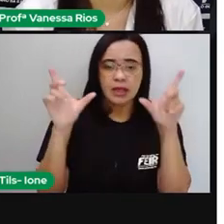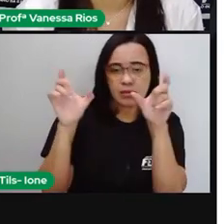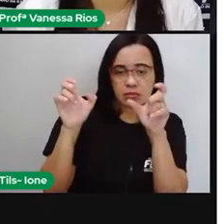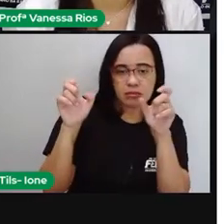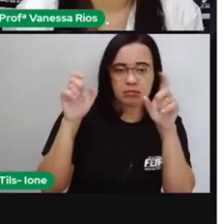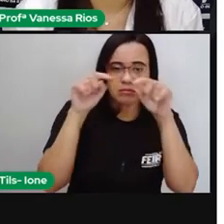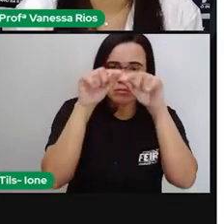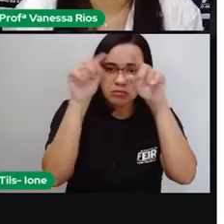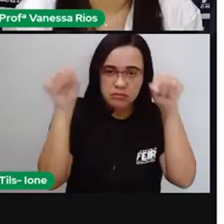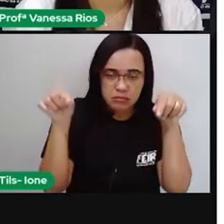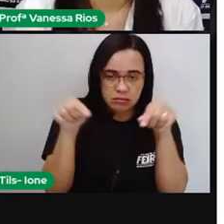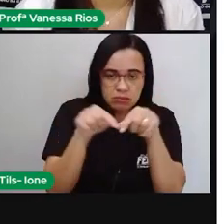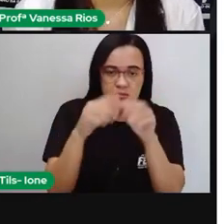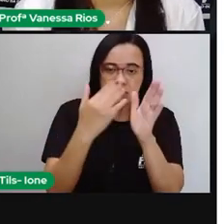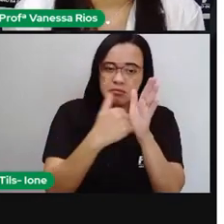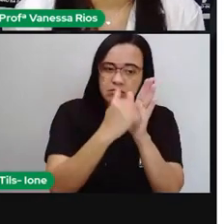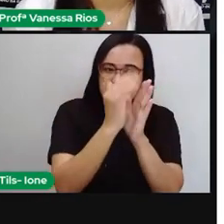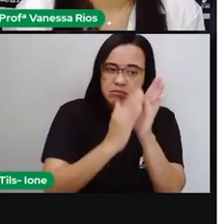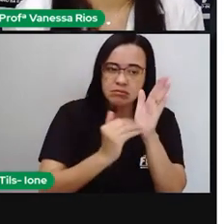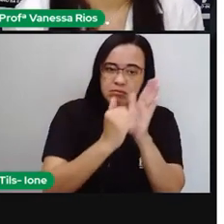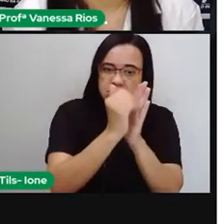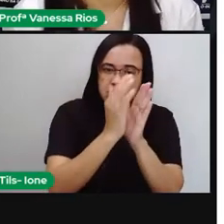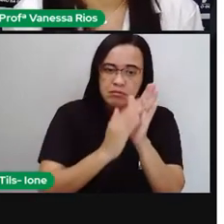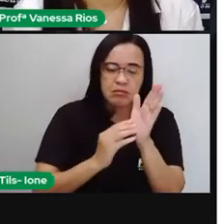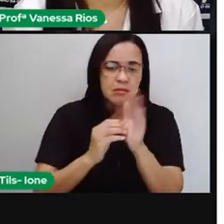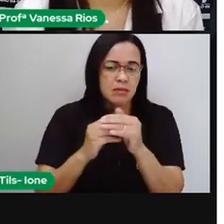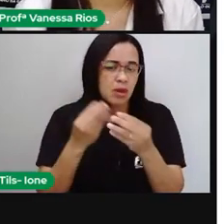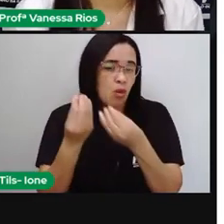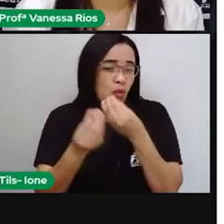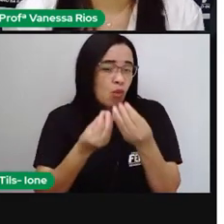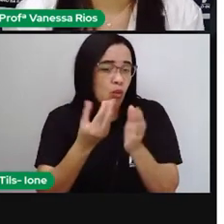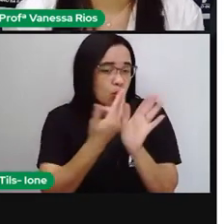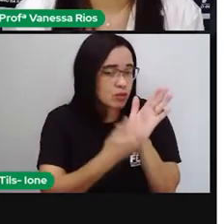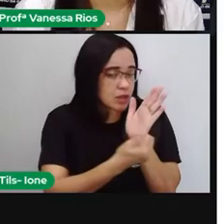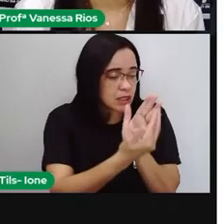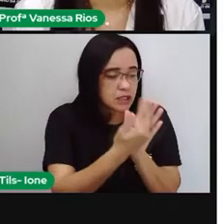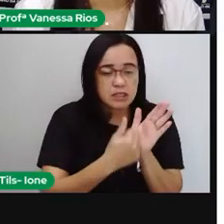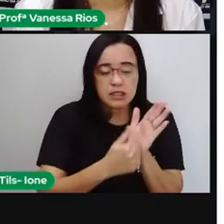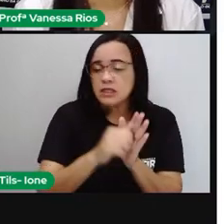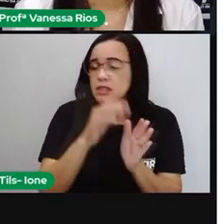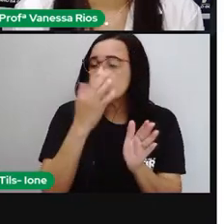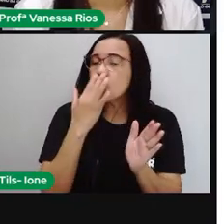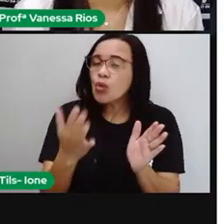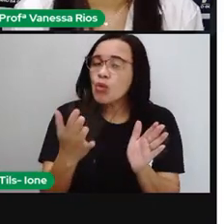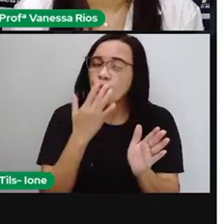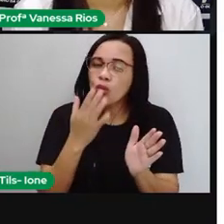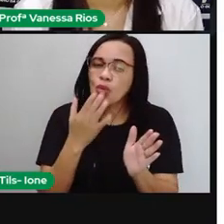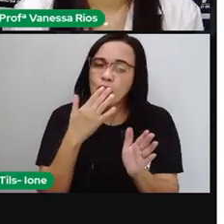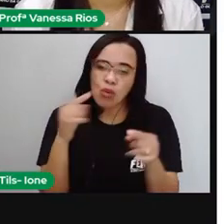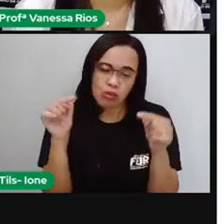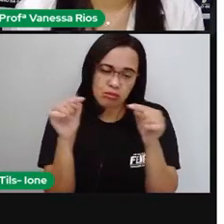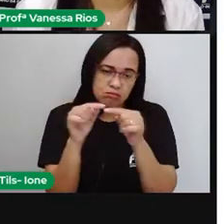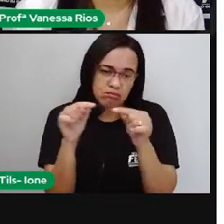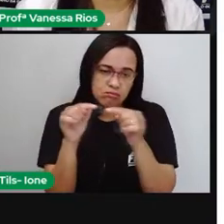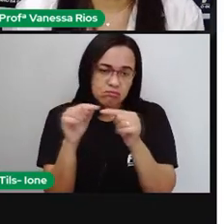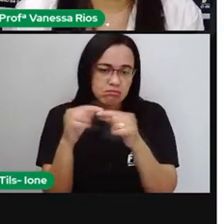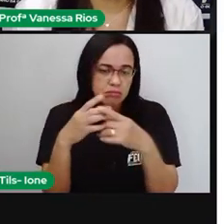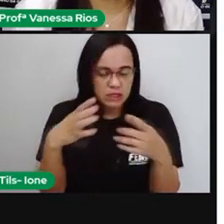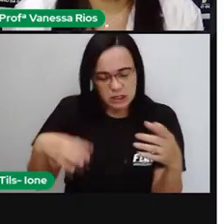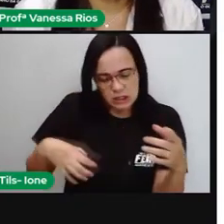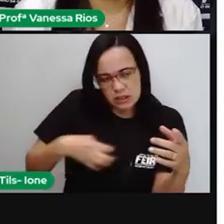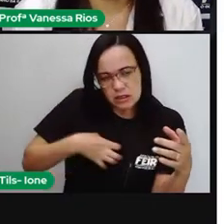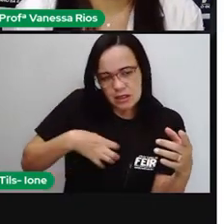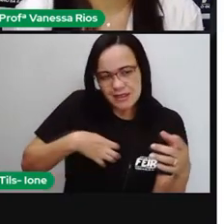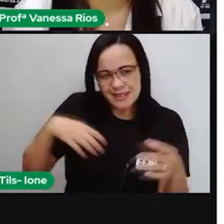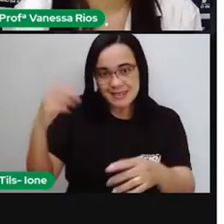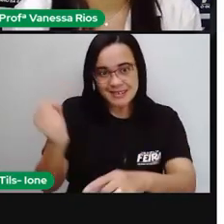né, observar essa pintura, os formatos, as cores, qual é a emoção ou qual sentimento lhe